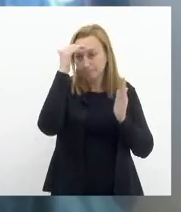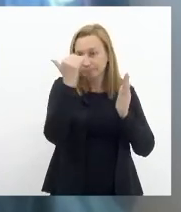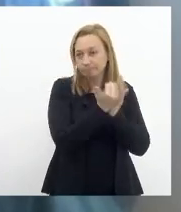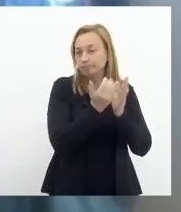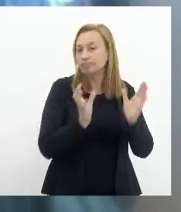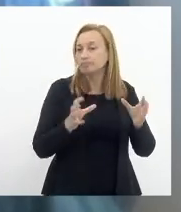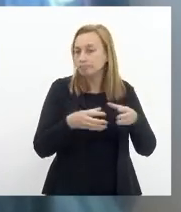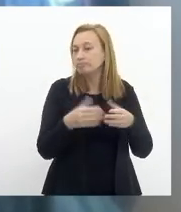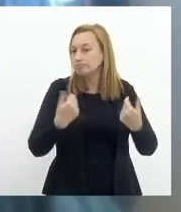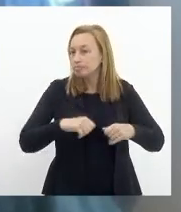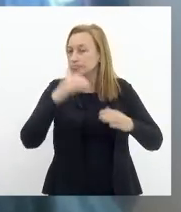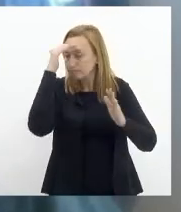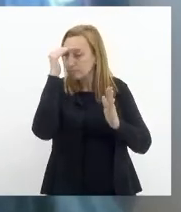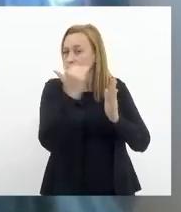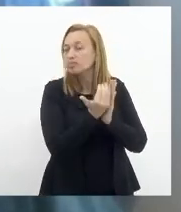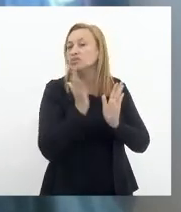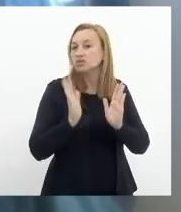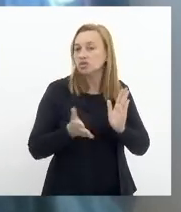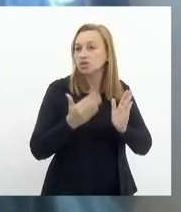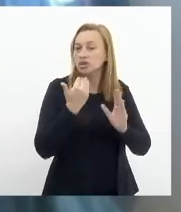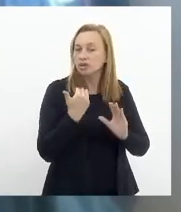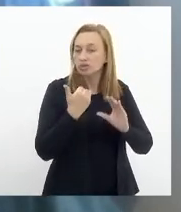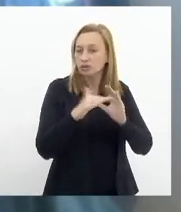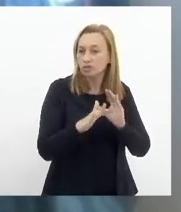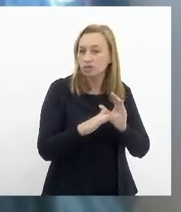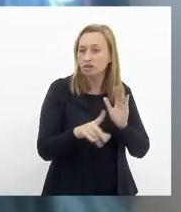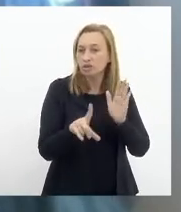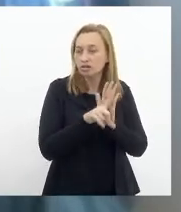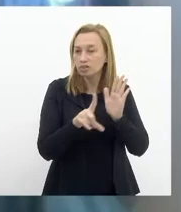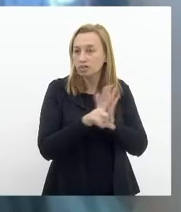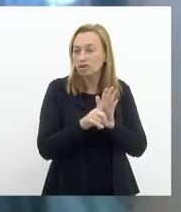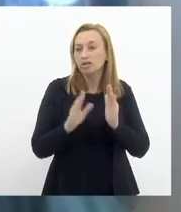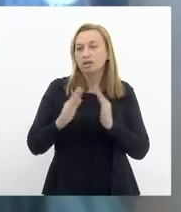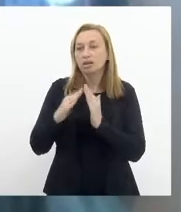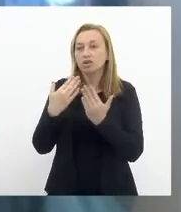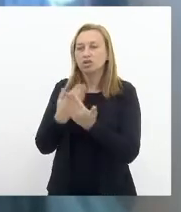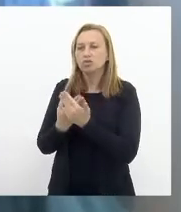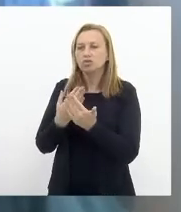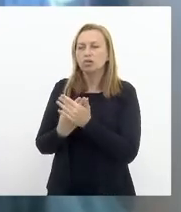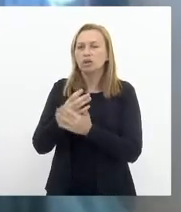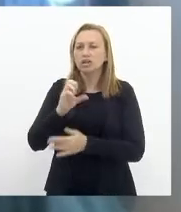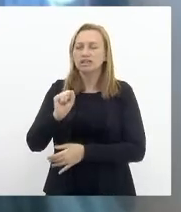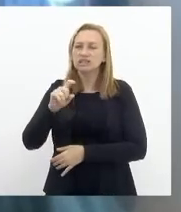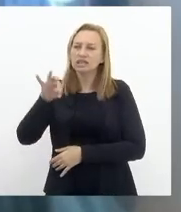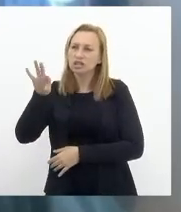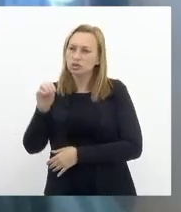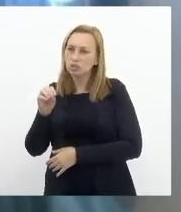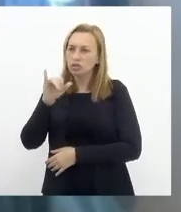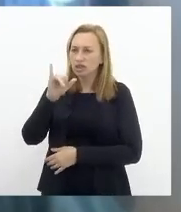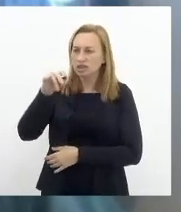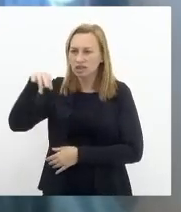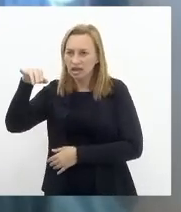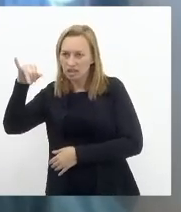então nós vamos eu já enviei a lei ao colégio Santo Inácio e enviarei a todos aqueles e